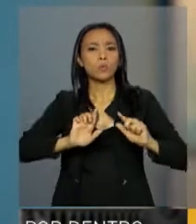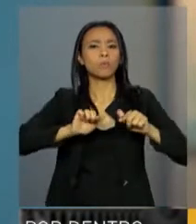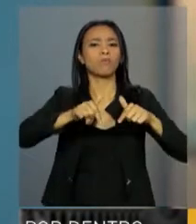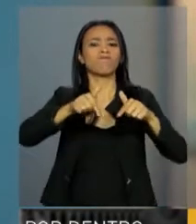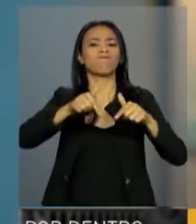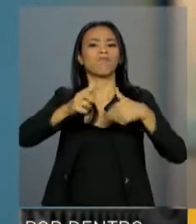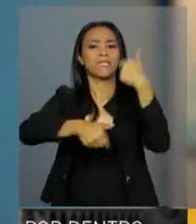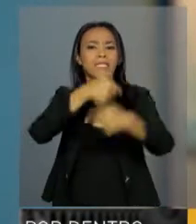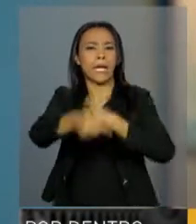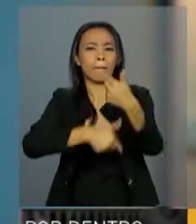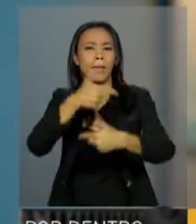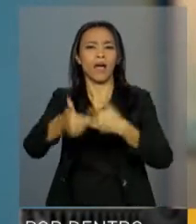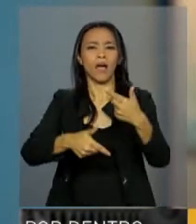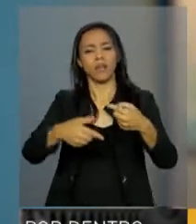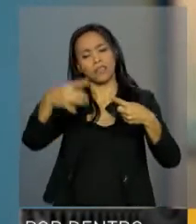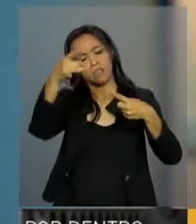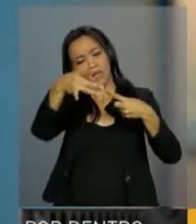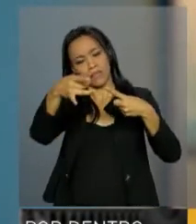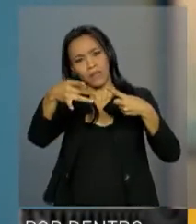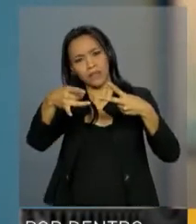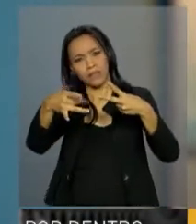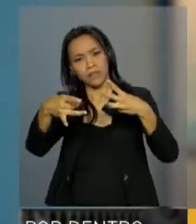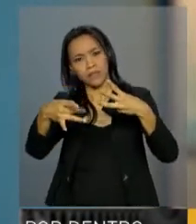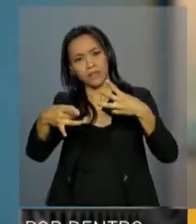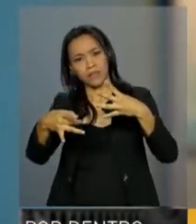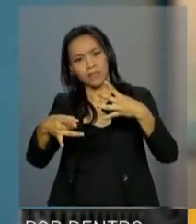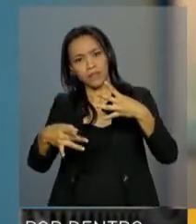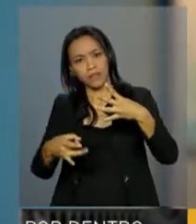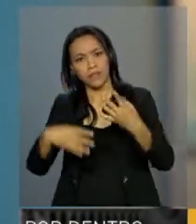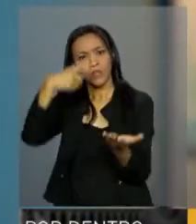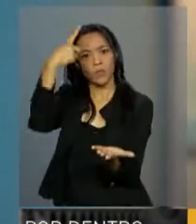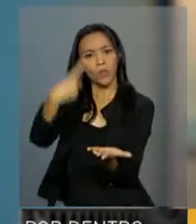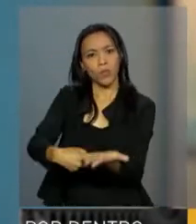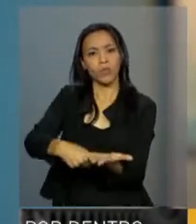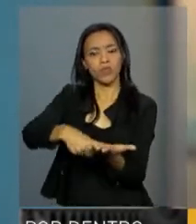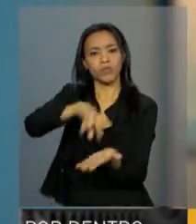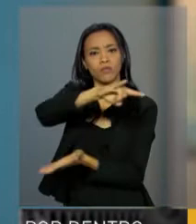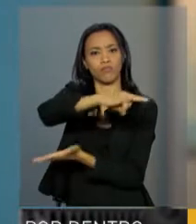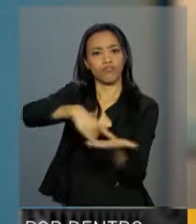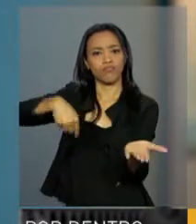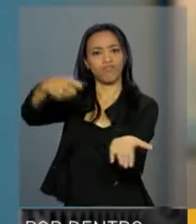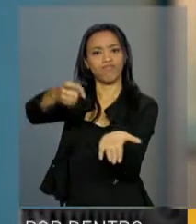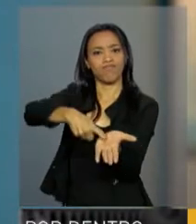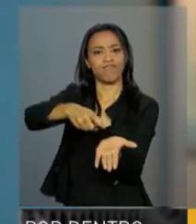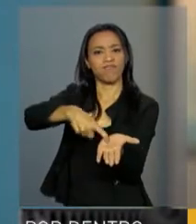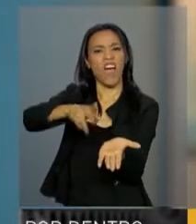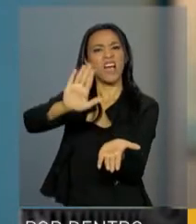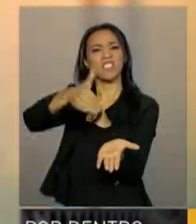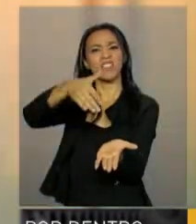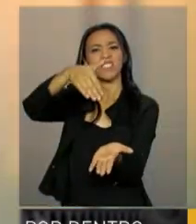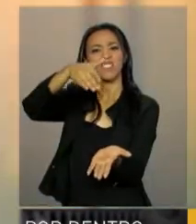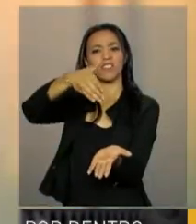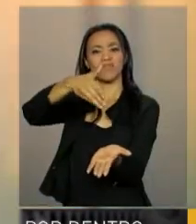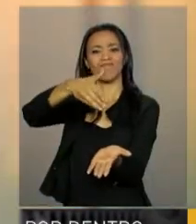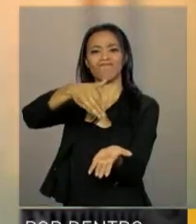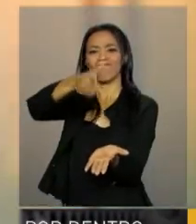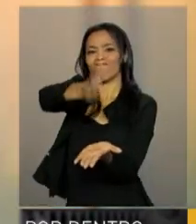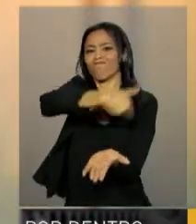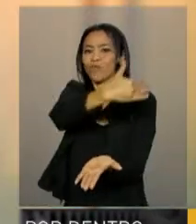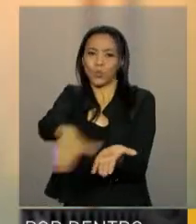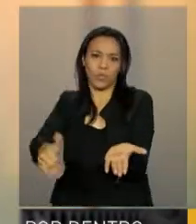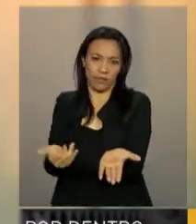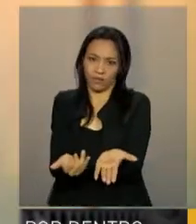muitas cláusulas desse acordo coletivo são consideradas nulas. Um